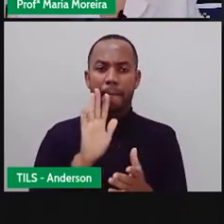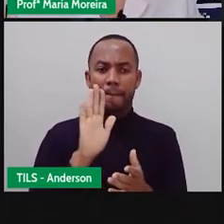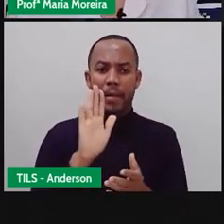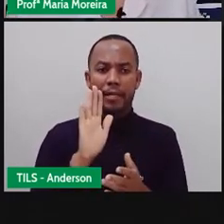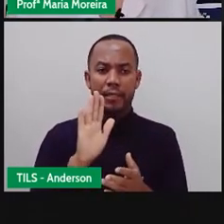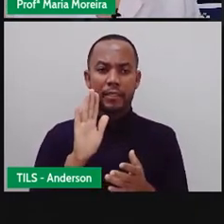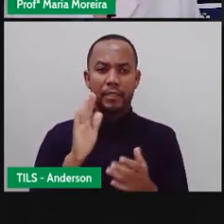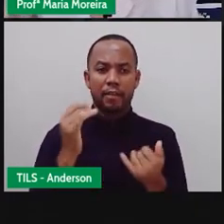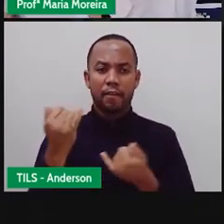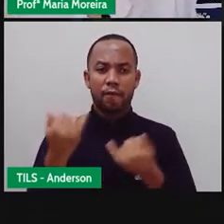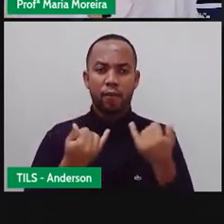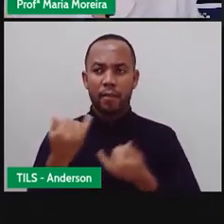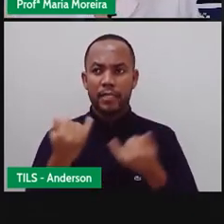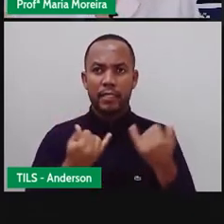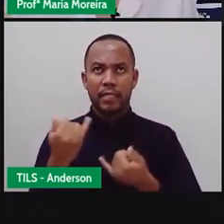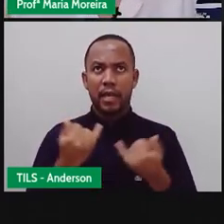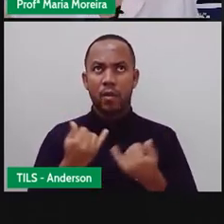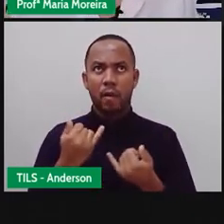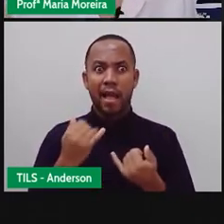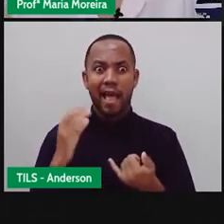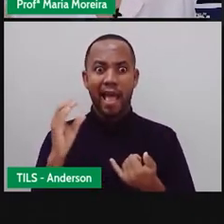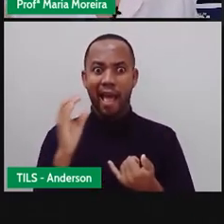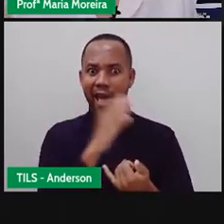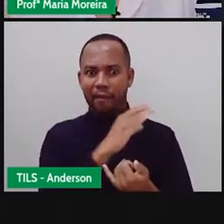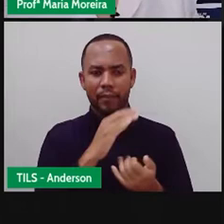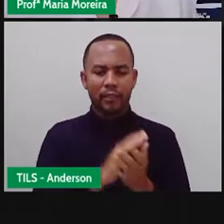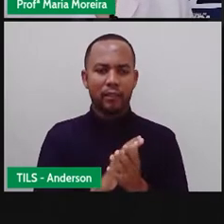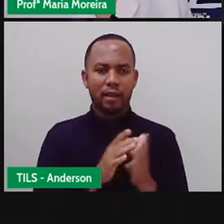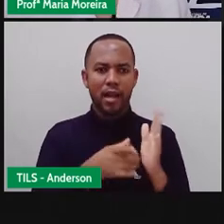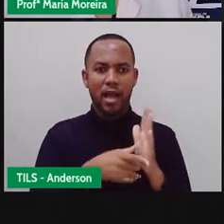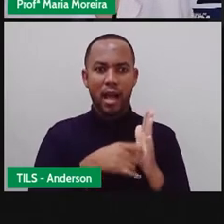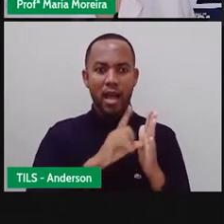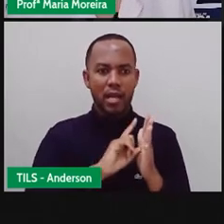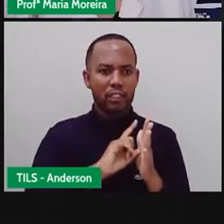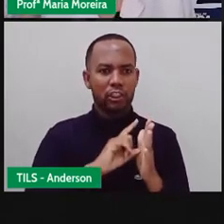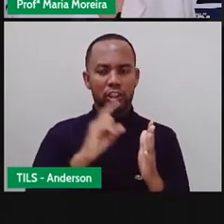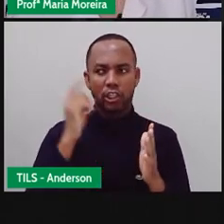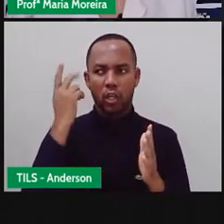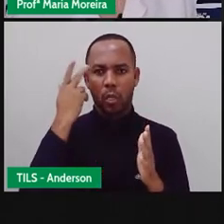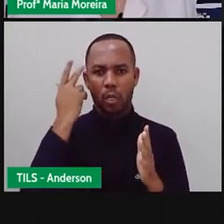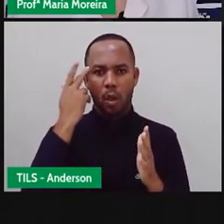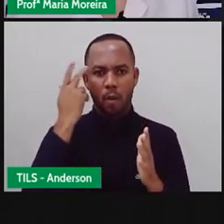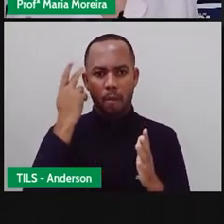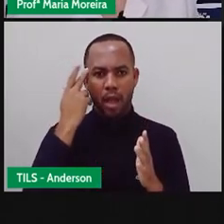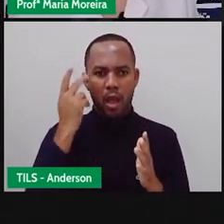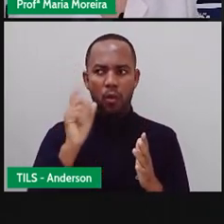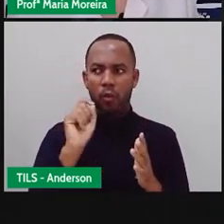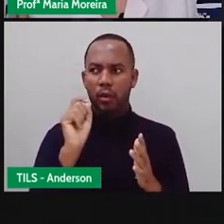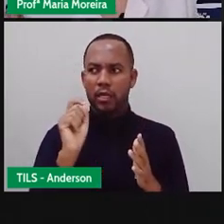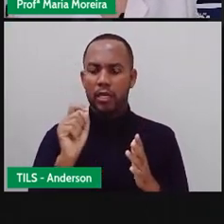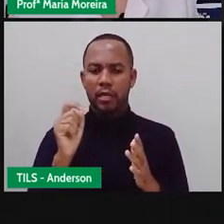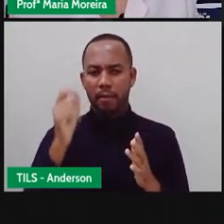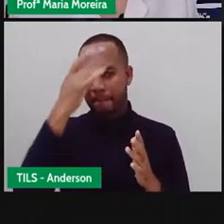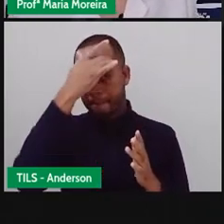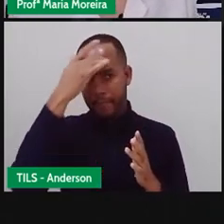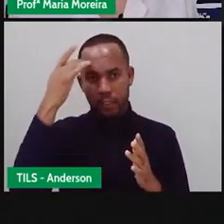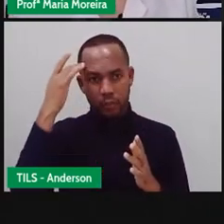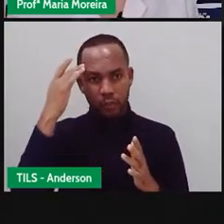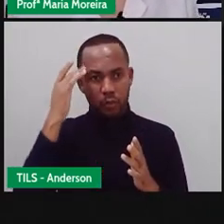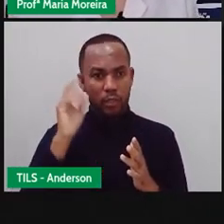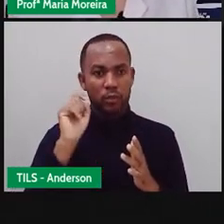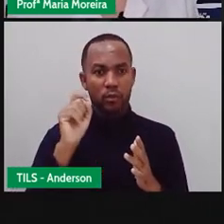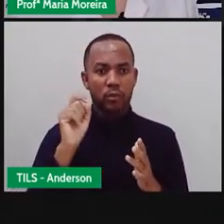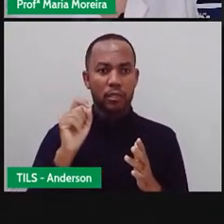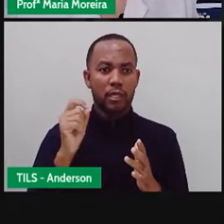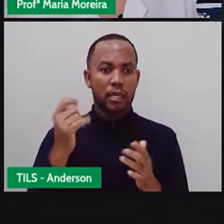rápida. Então, antes, né? Há anos atrás, era comum que as pessoas demorassem o que? Para receber essas